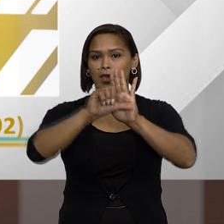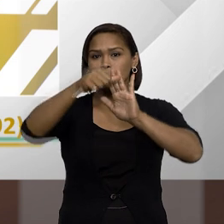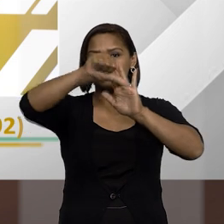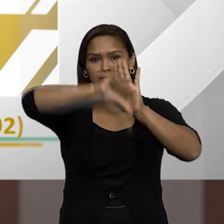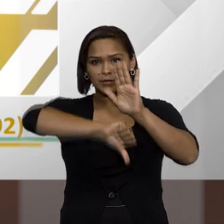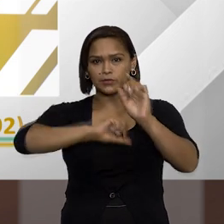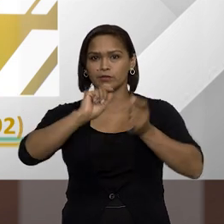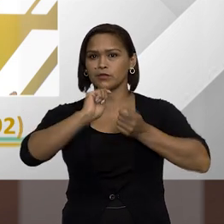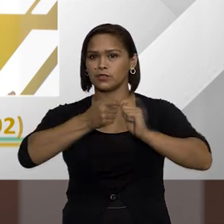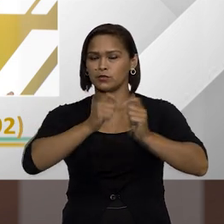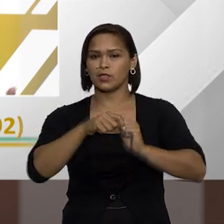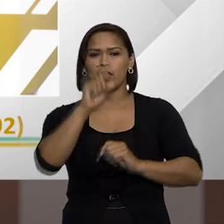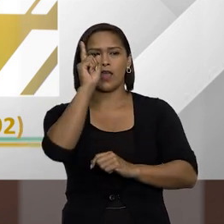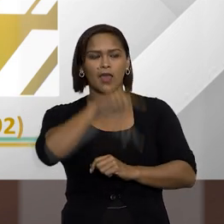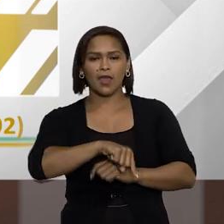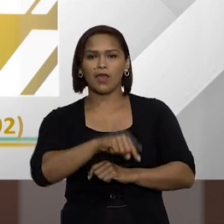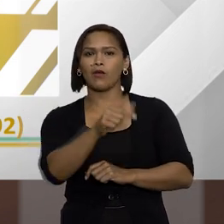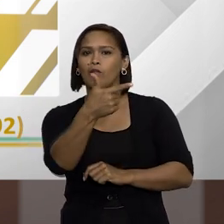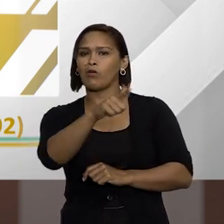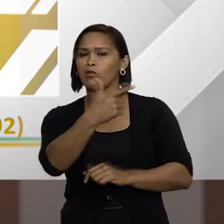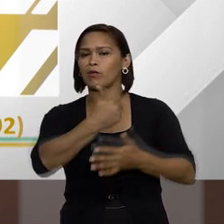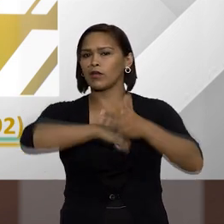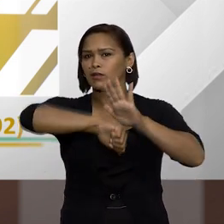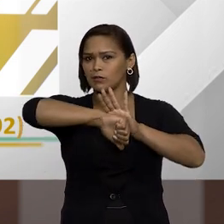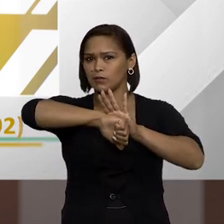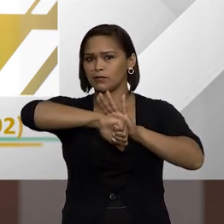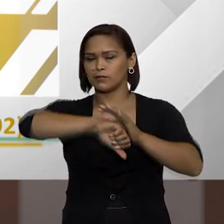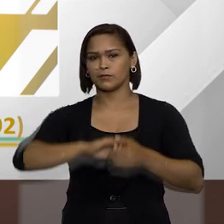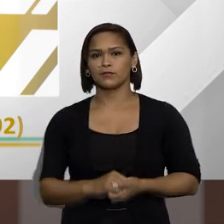administrativa é ou não é crime?